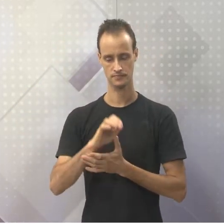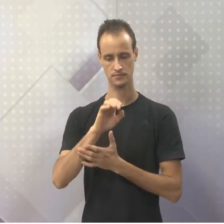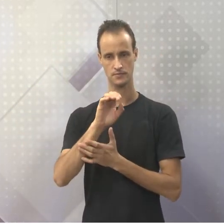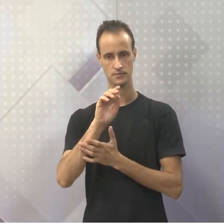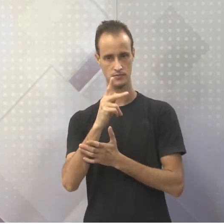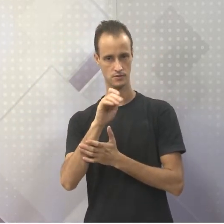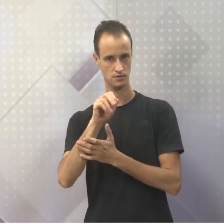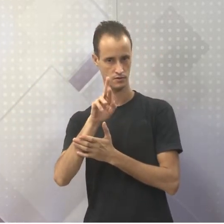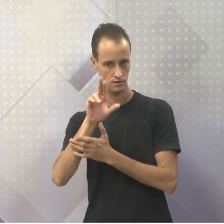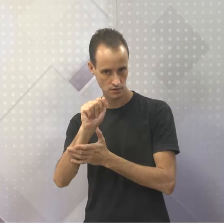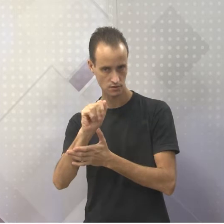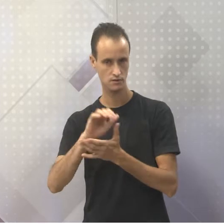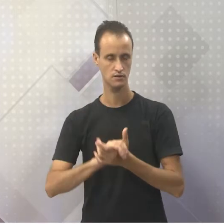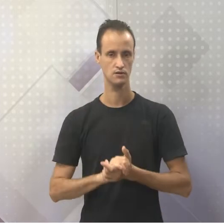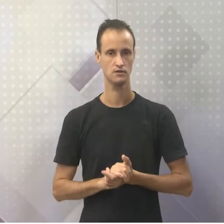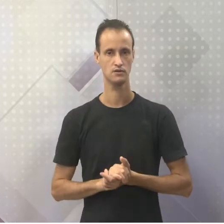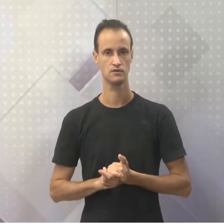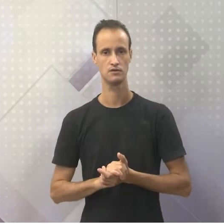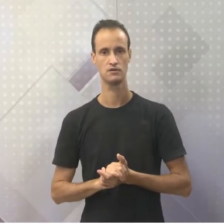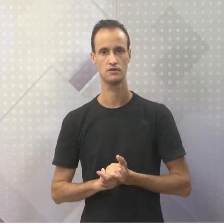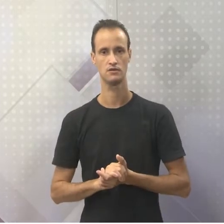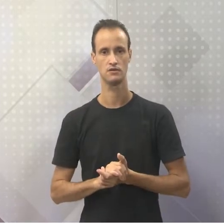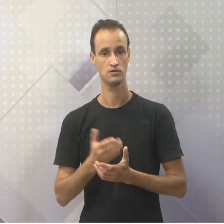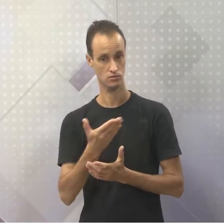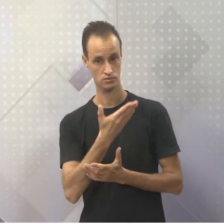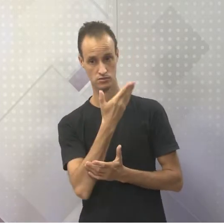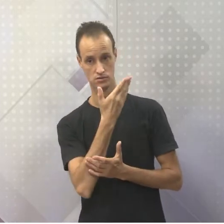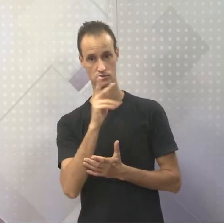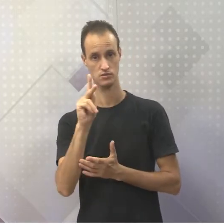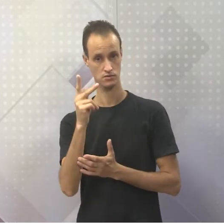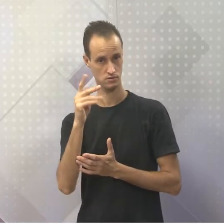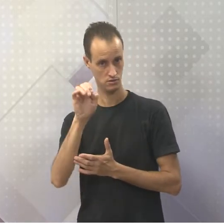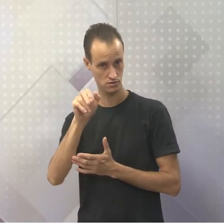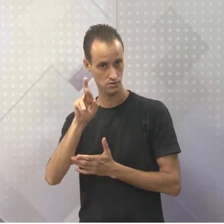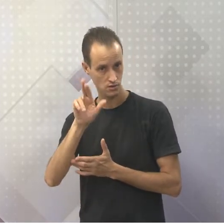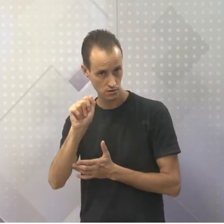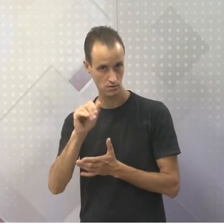era, olha só como se escreveu, era, observa aí no slide.